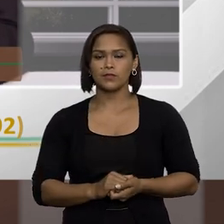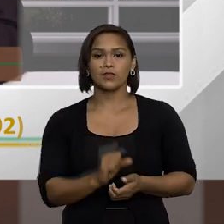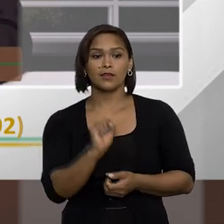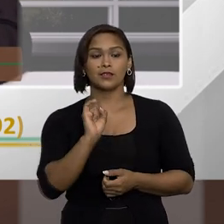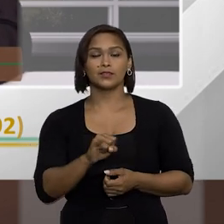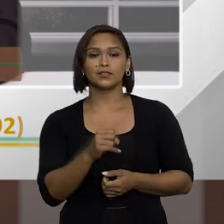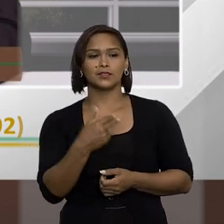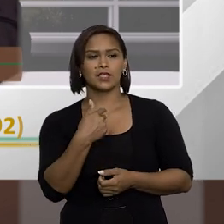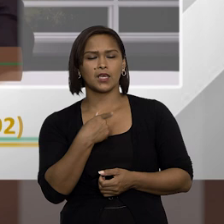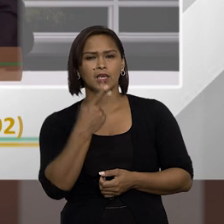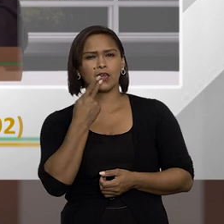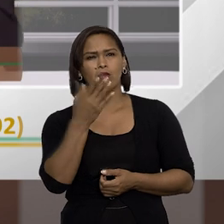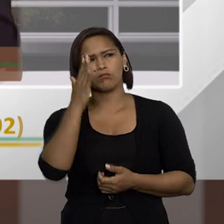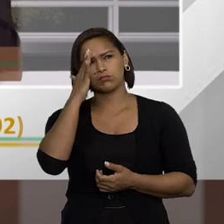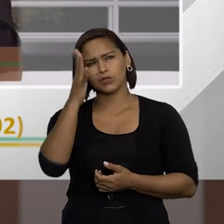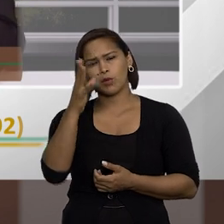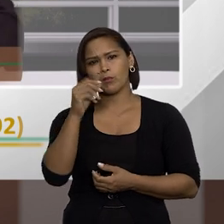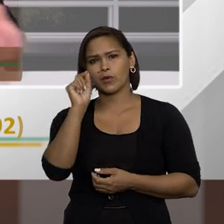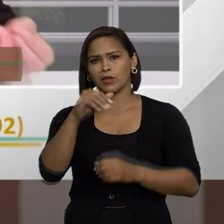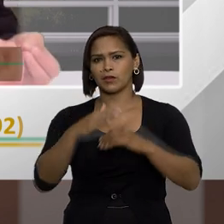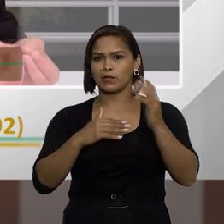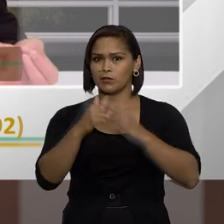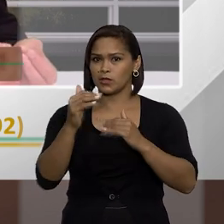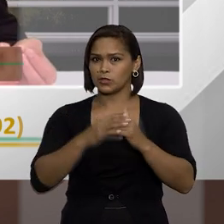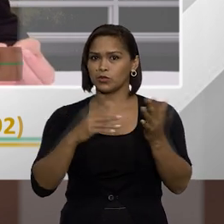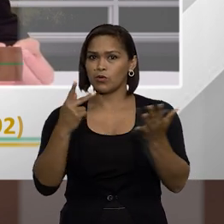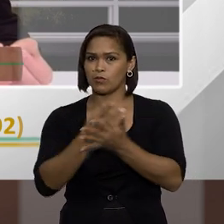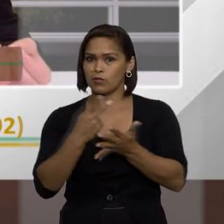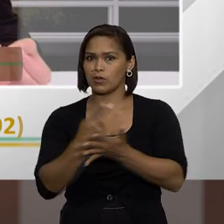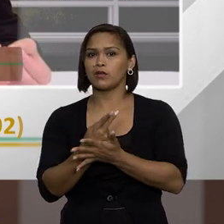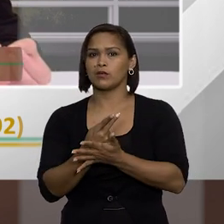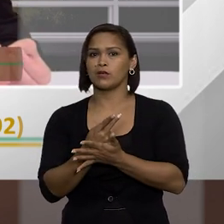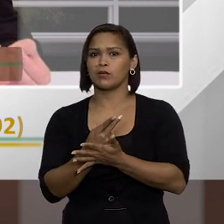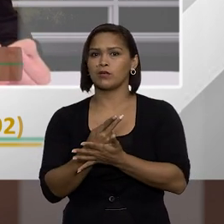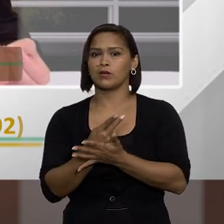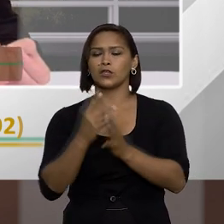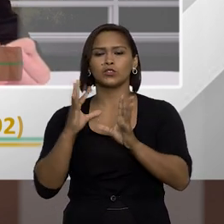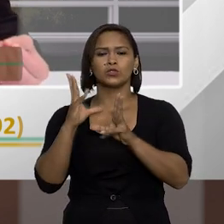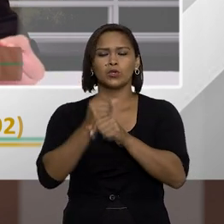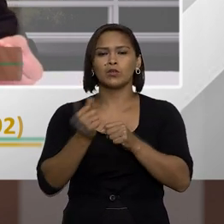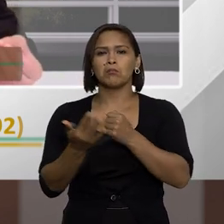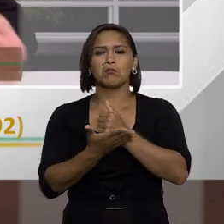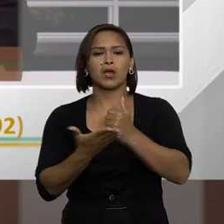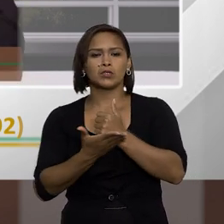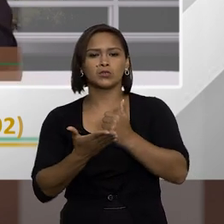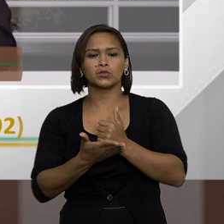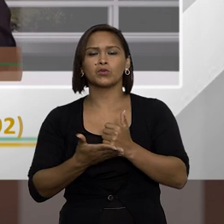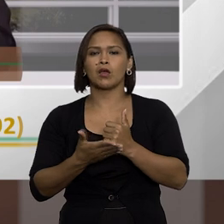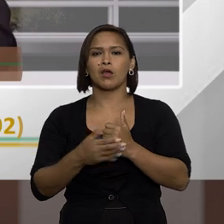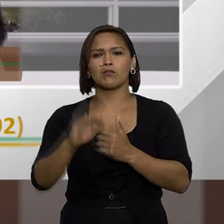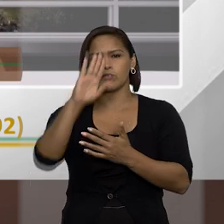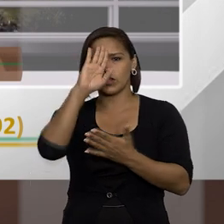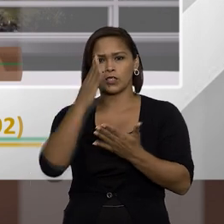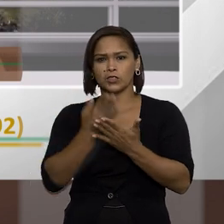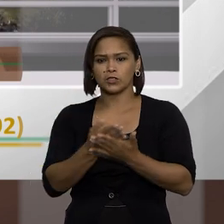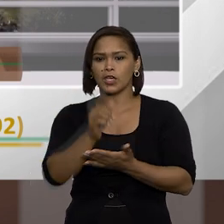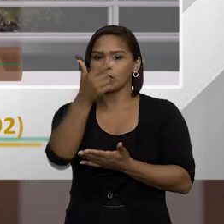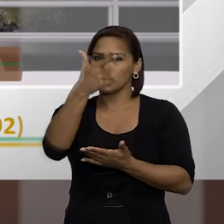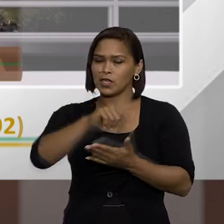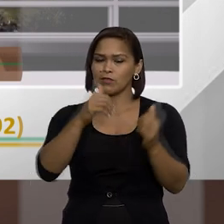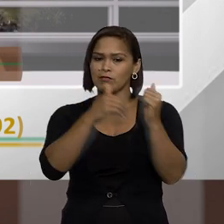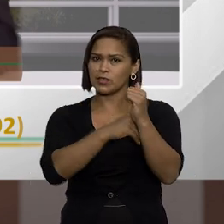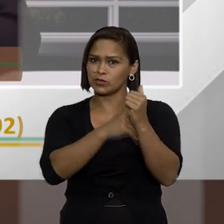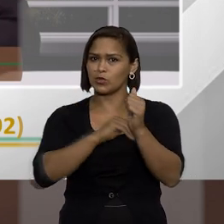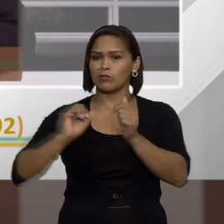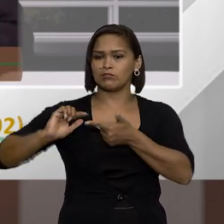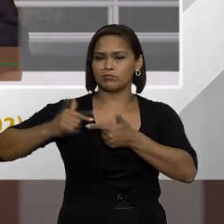se eu suponho que ele praticou um ato de improbidade é totalmente razoável ou supõe que ele vai ocultar o